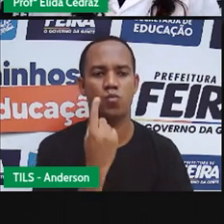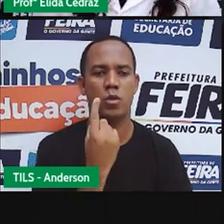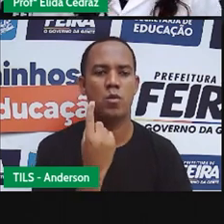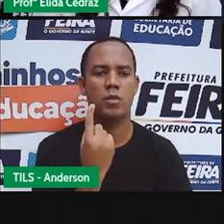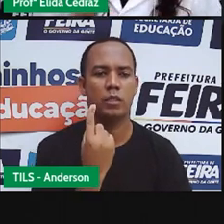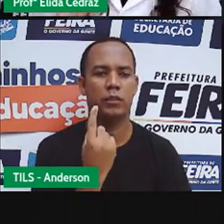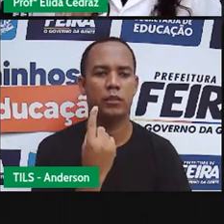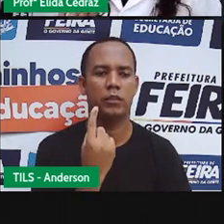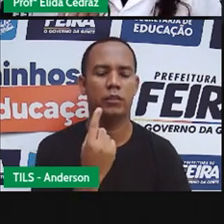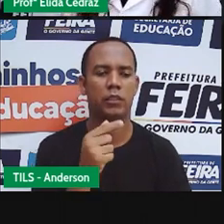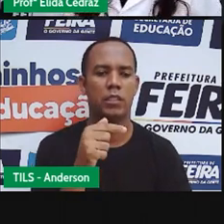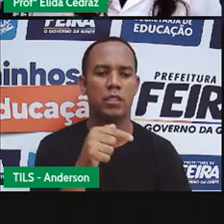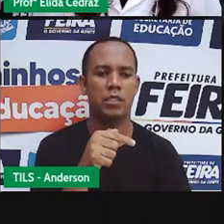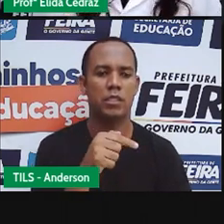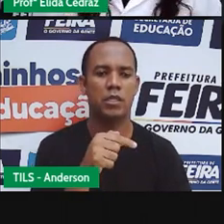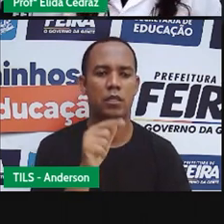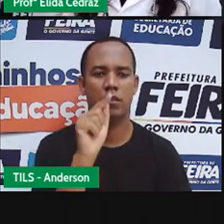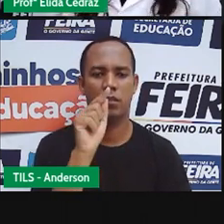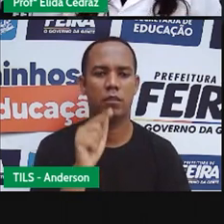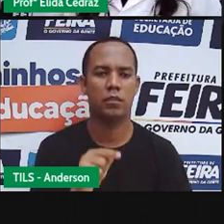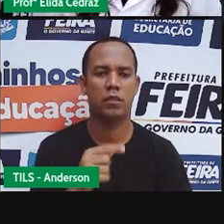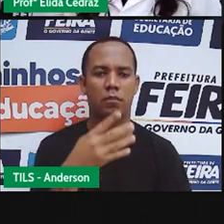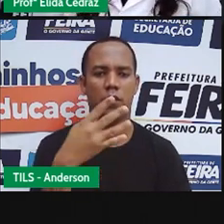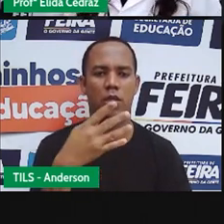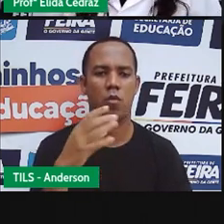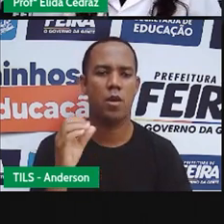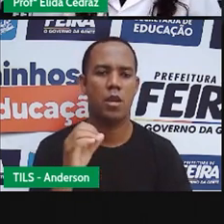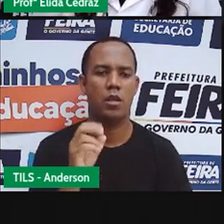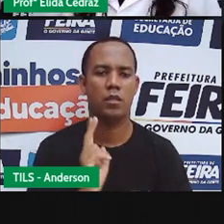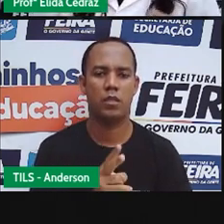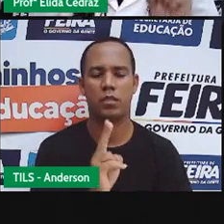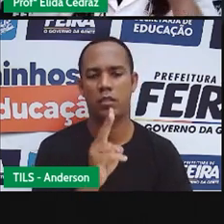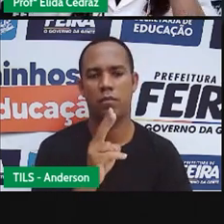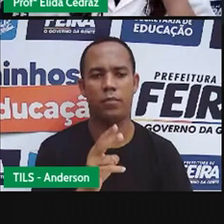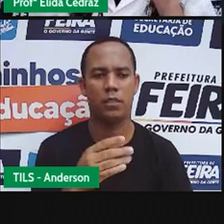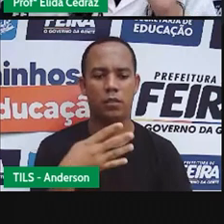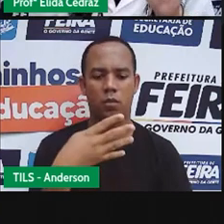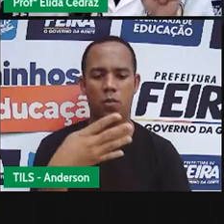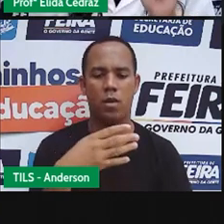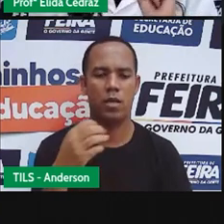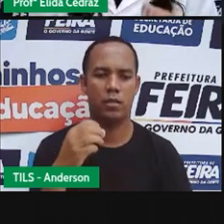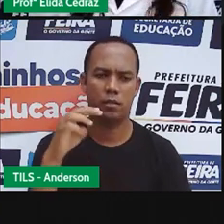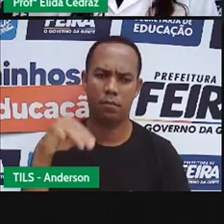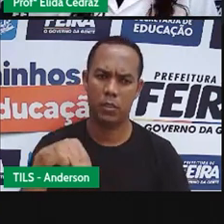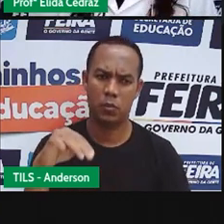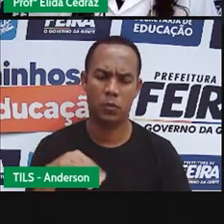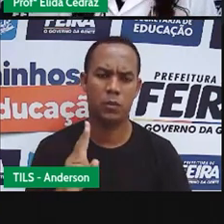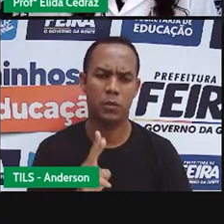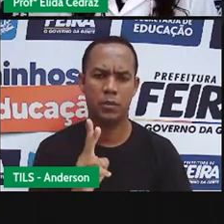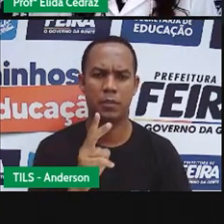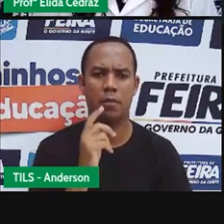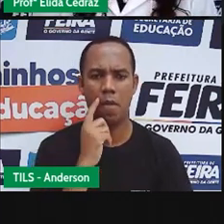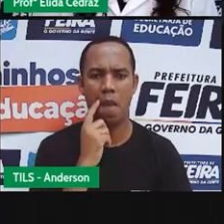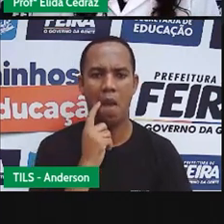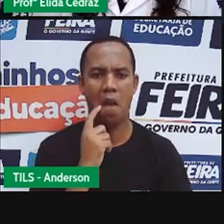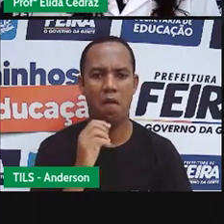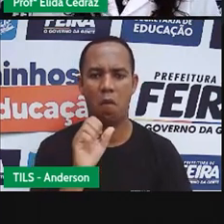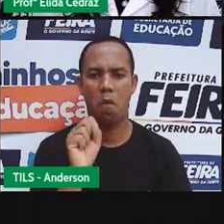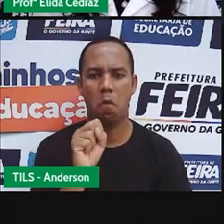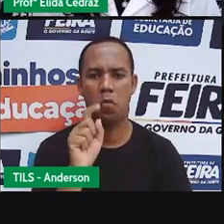uma hora. Os minutos serão os mesmos. Então, sete e quarenta,